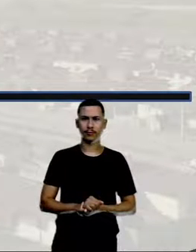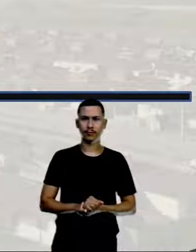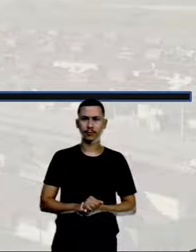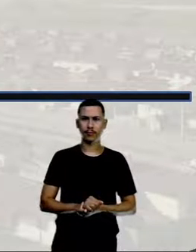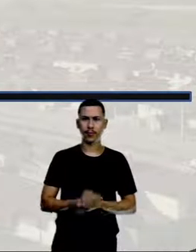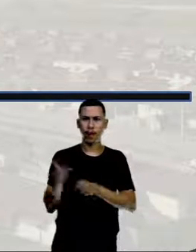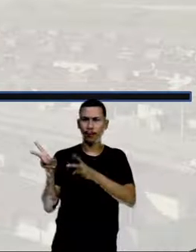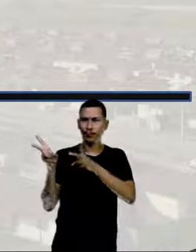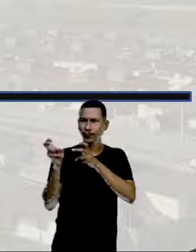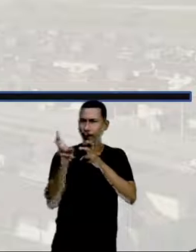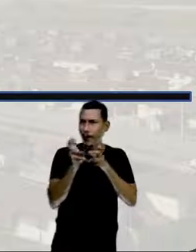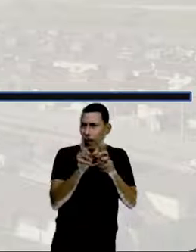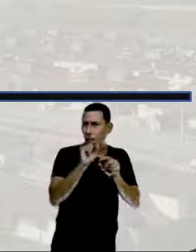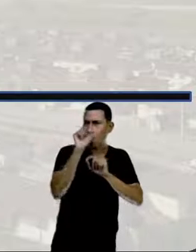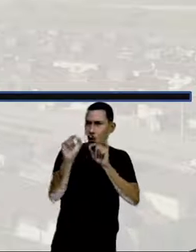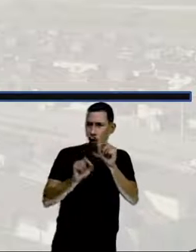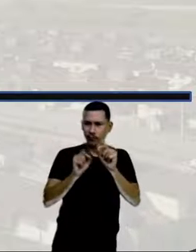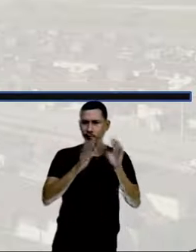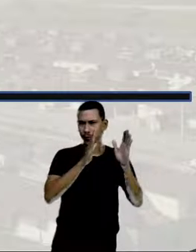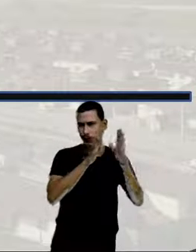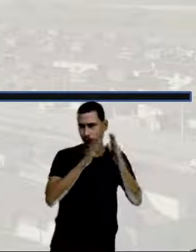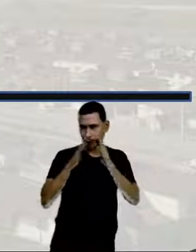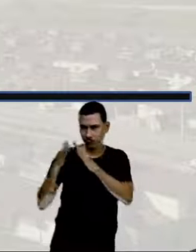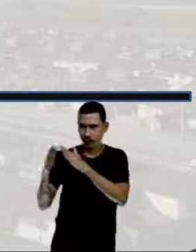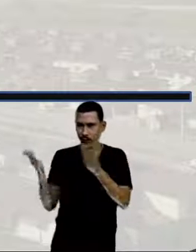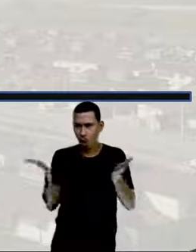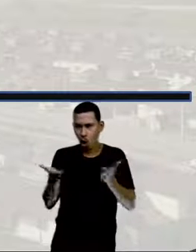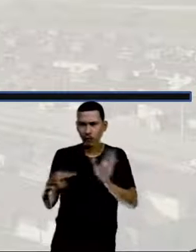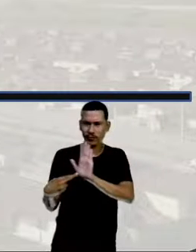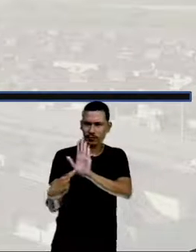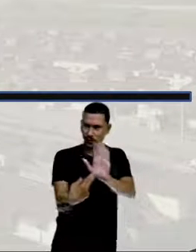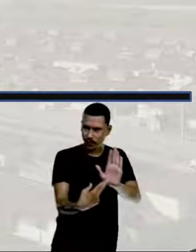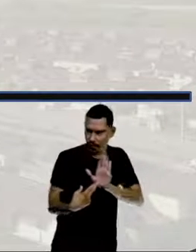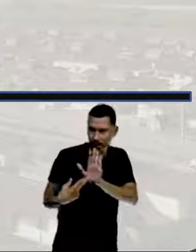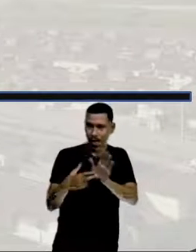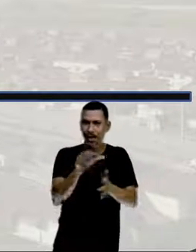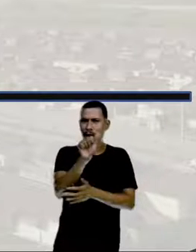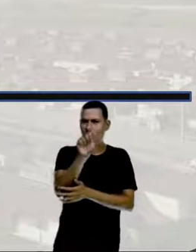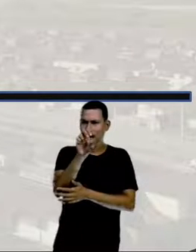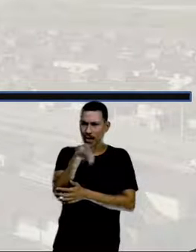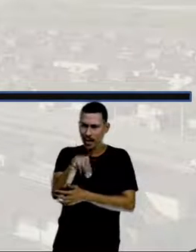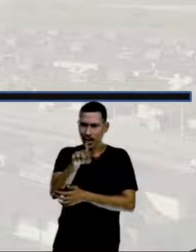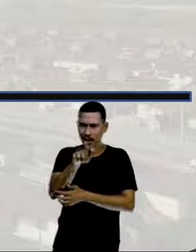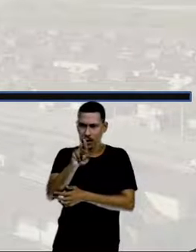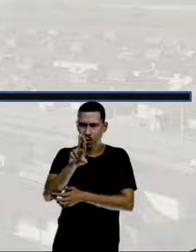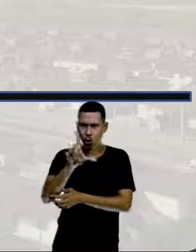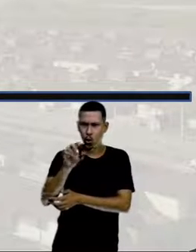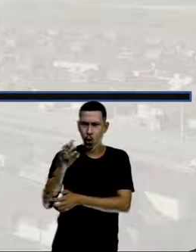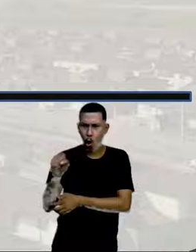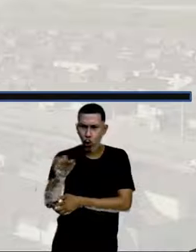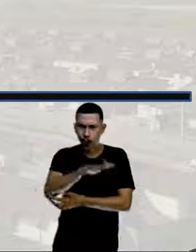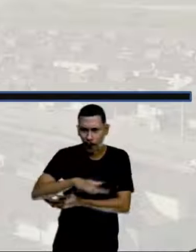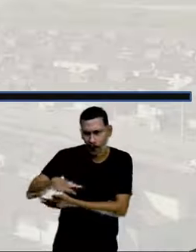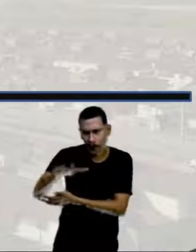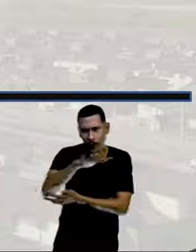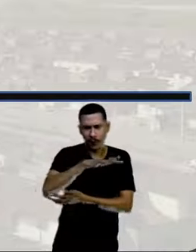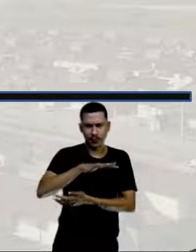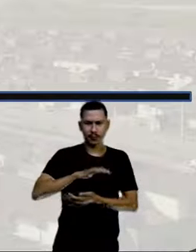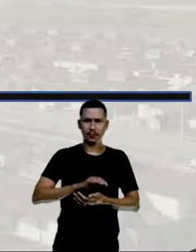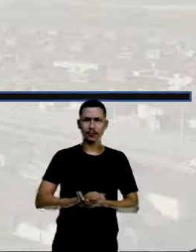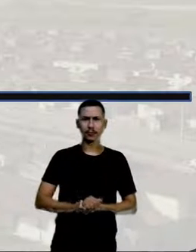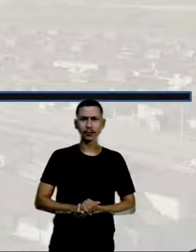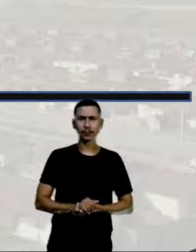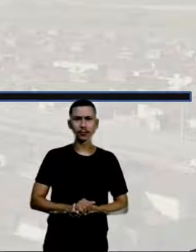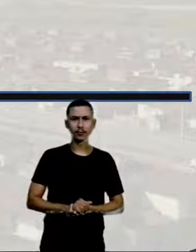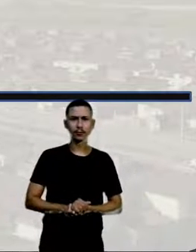Percebemos que as casas, agora, elas vão representar ângulos, vão representar espaços. Então,